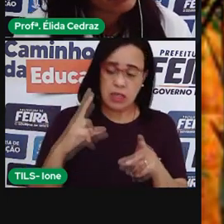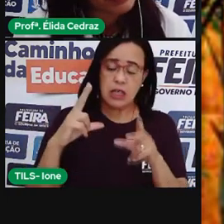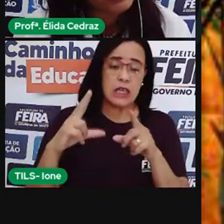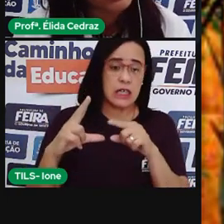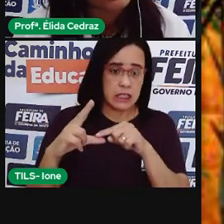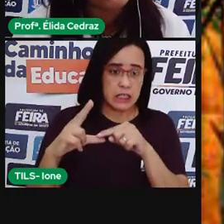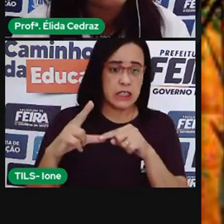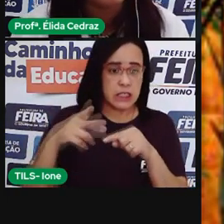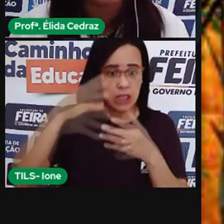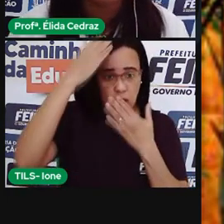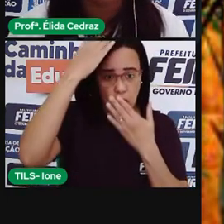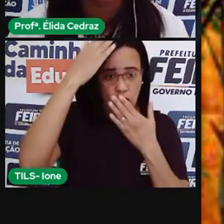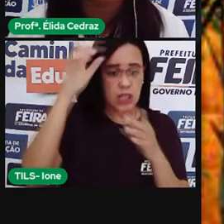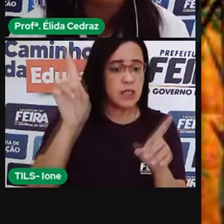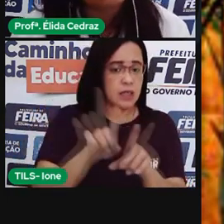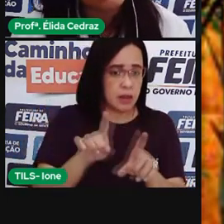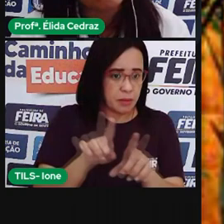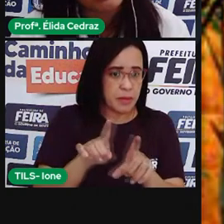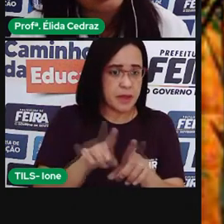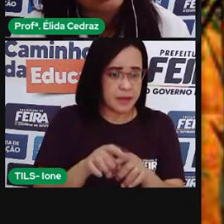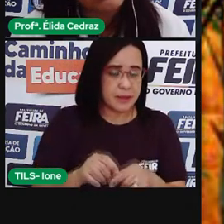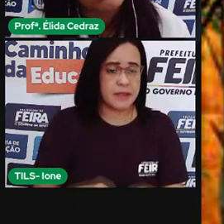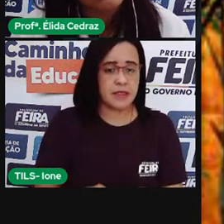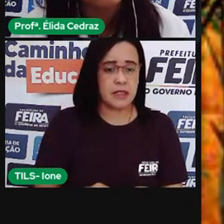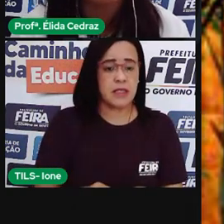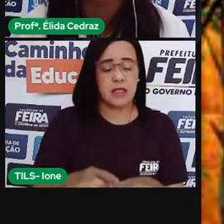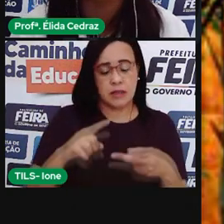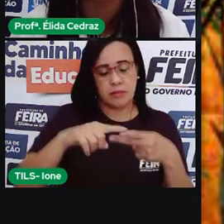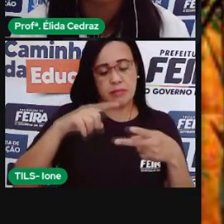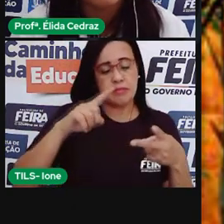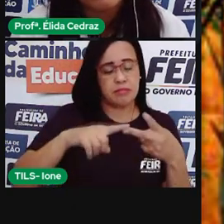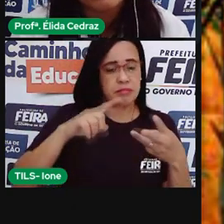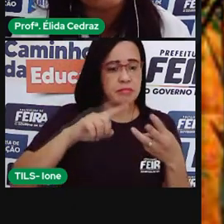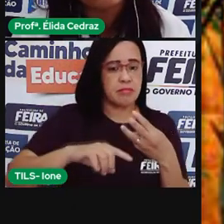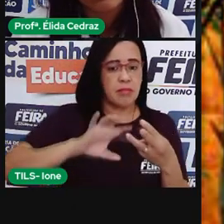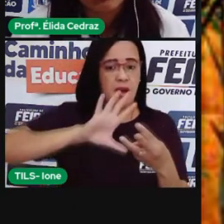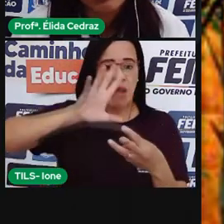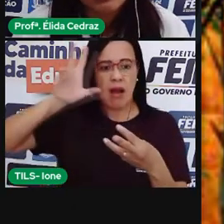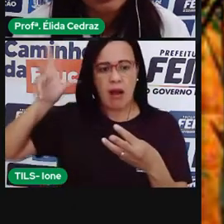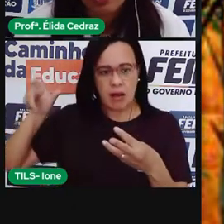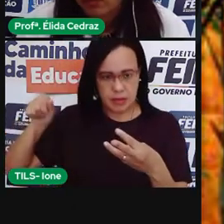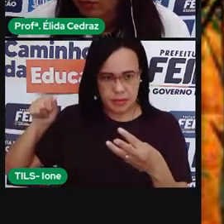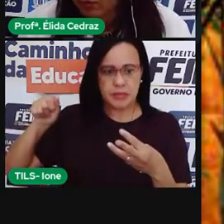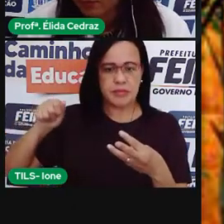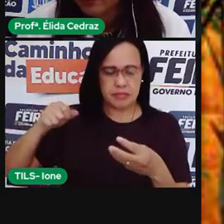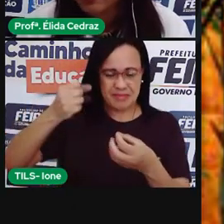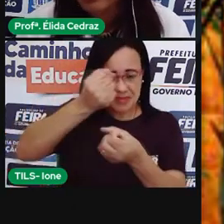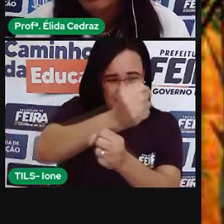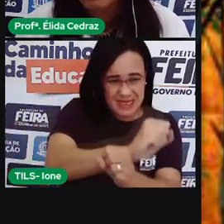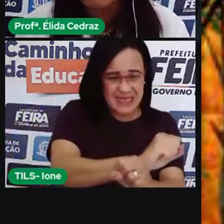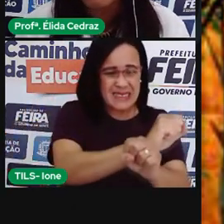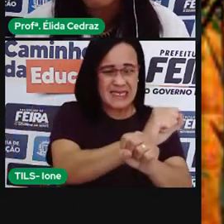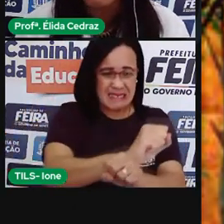estavam aqui, e os africanos, que foram trazidos como escravos.